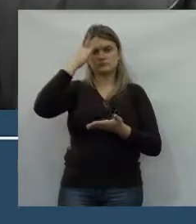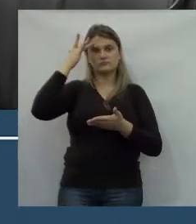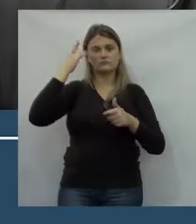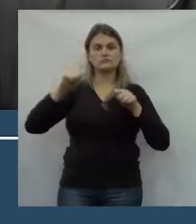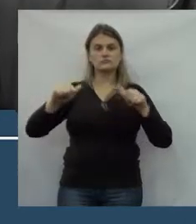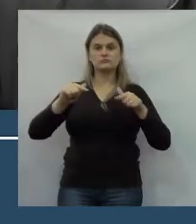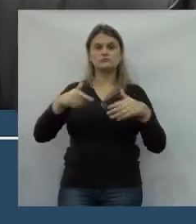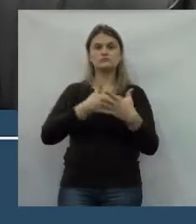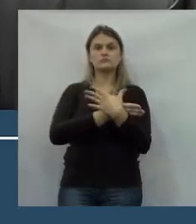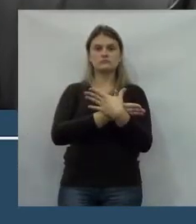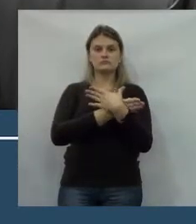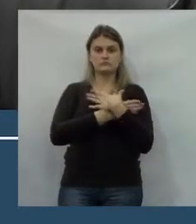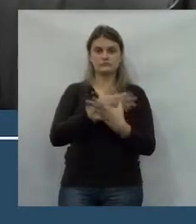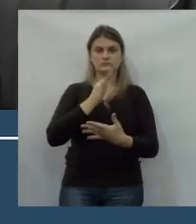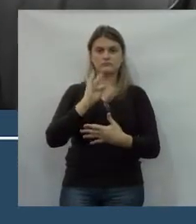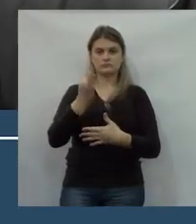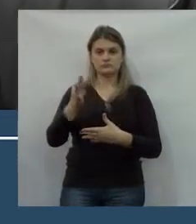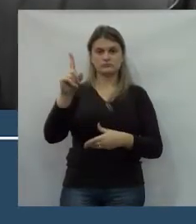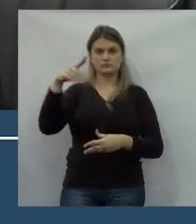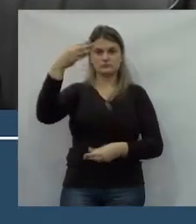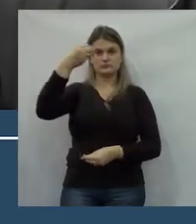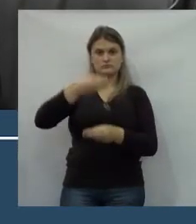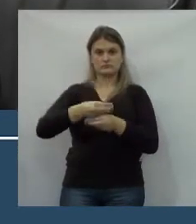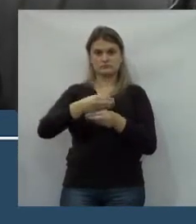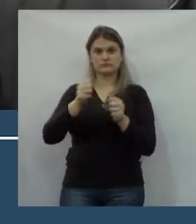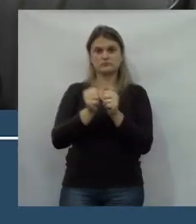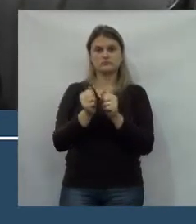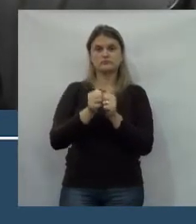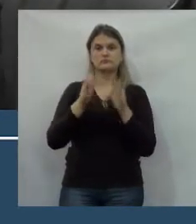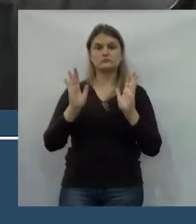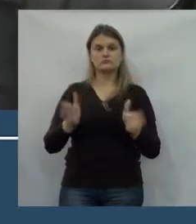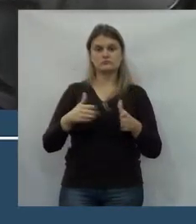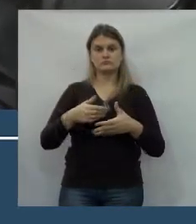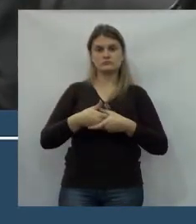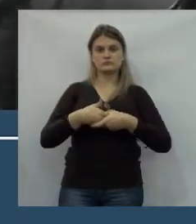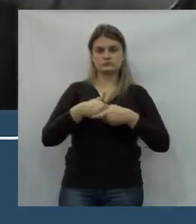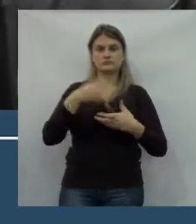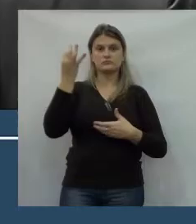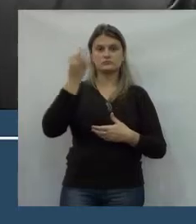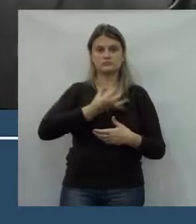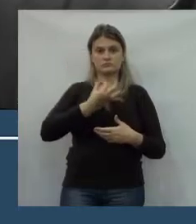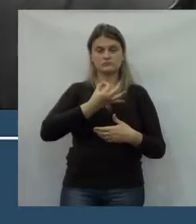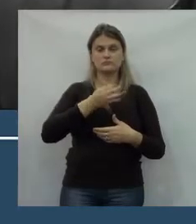E a Uniguaçu faz parte disso, e hoje, com certeza,